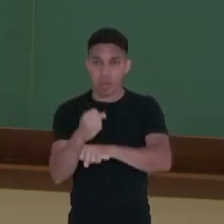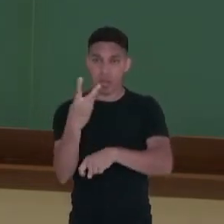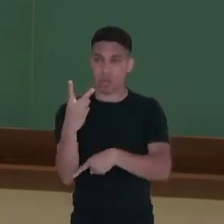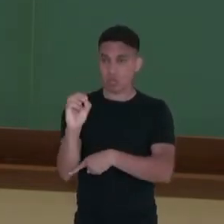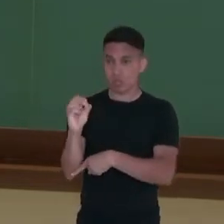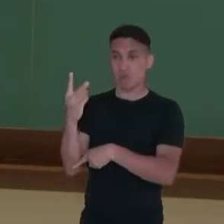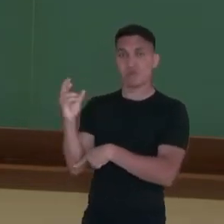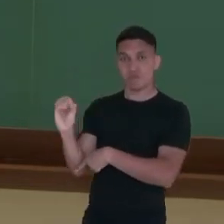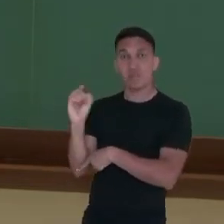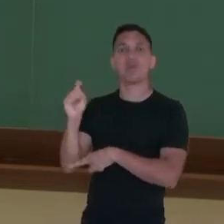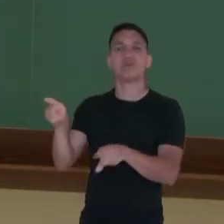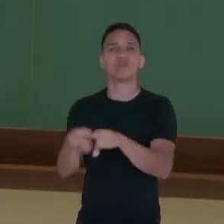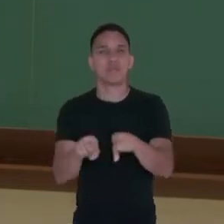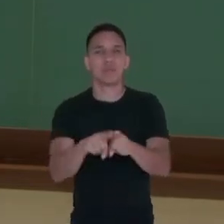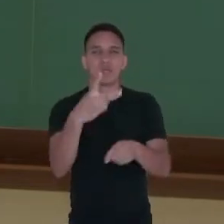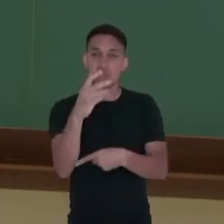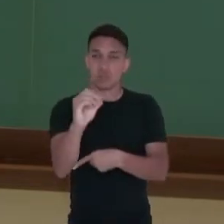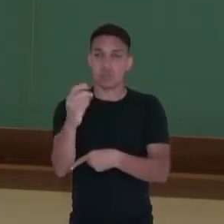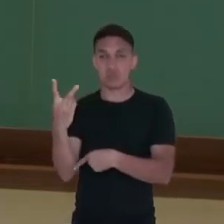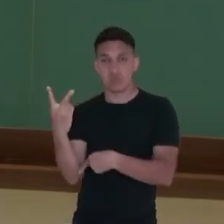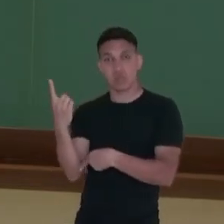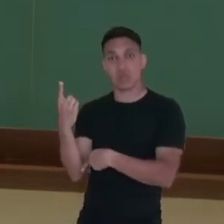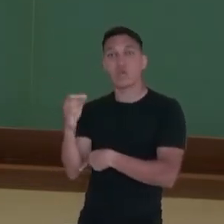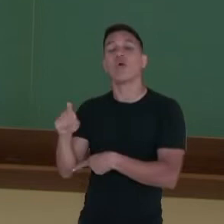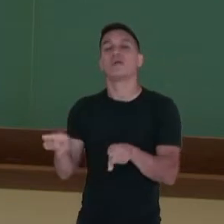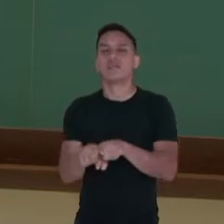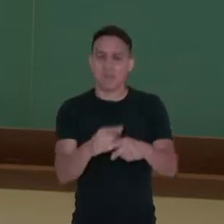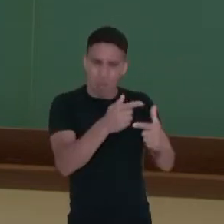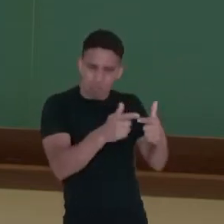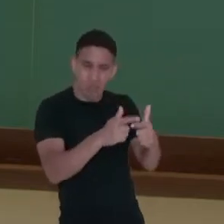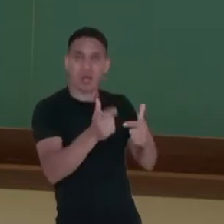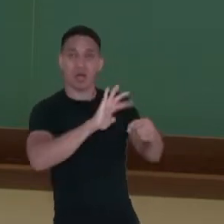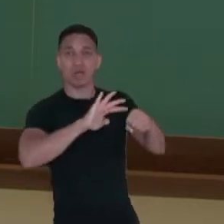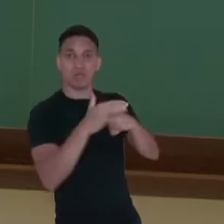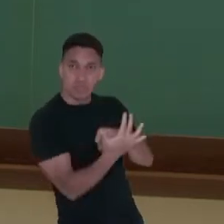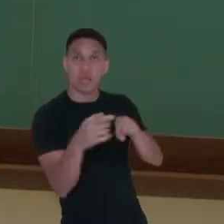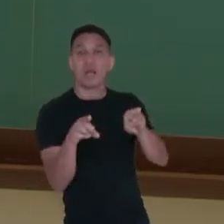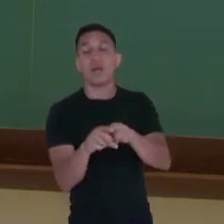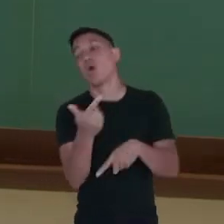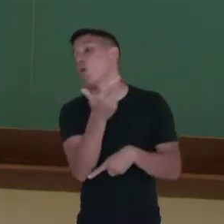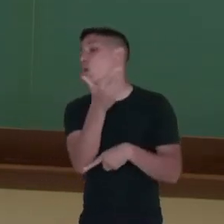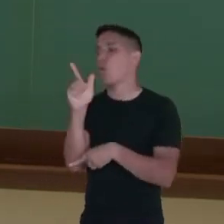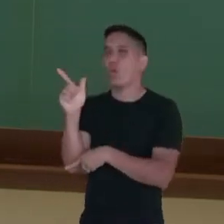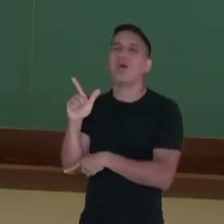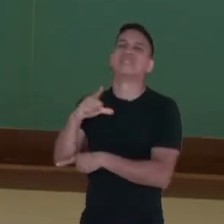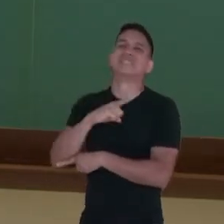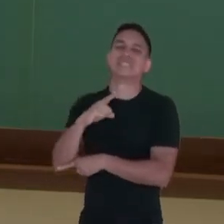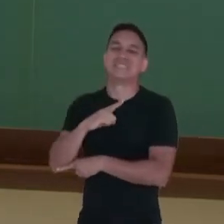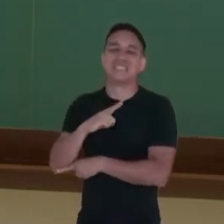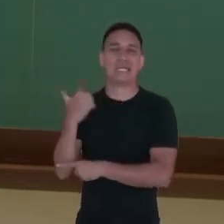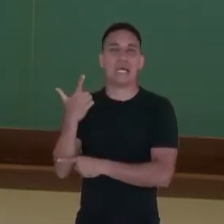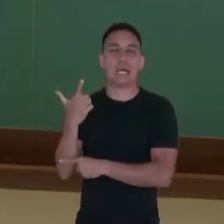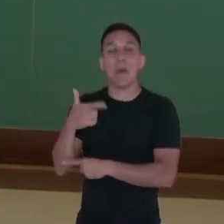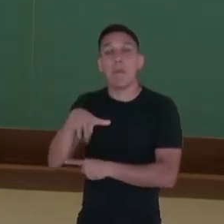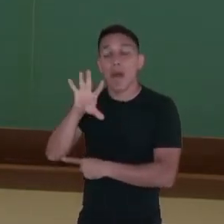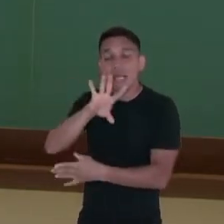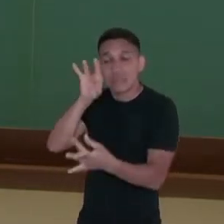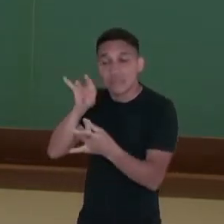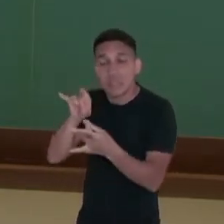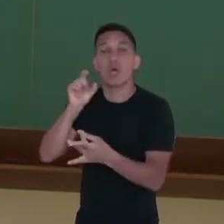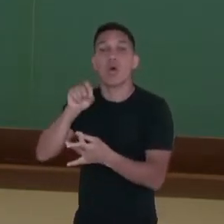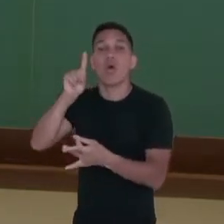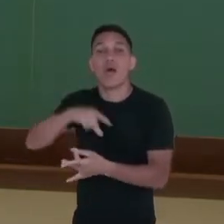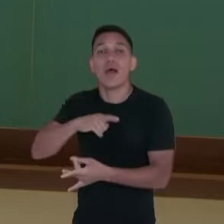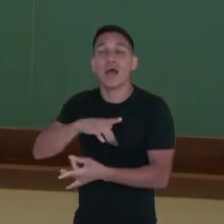2021, além do problema da pandemia de Covid-19, também passou por algo muito mais local aqui, o